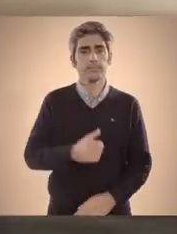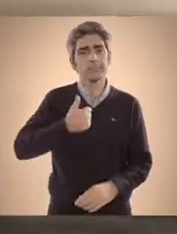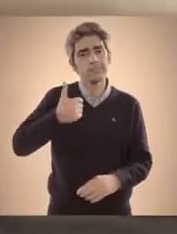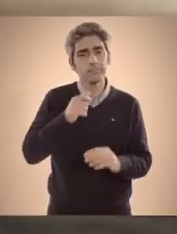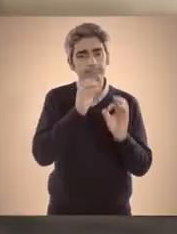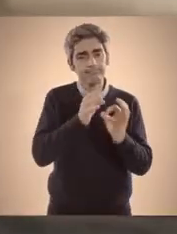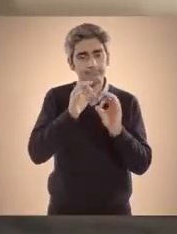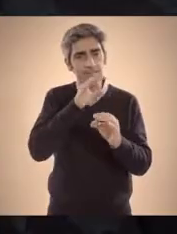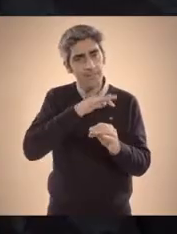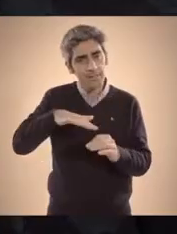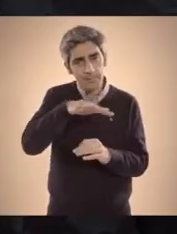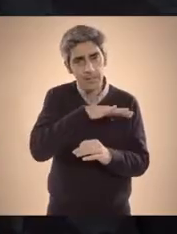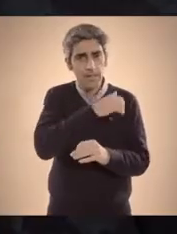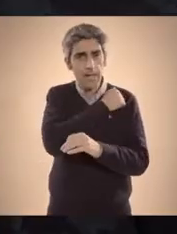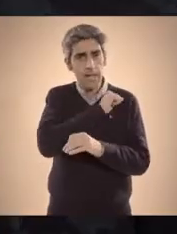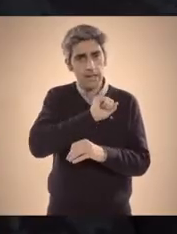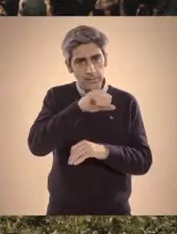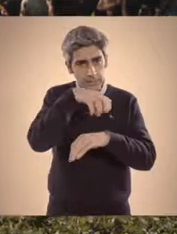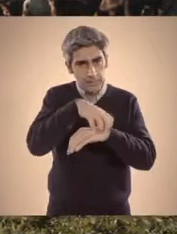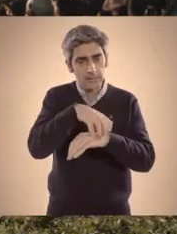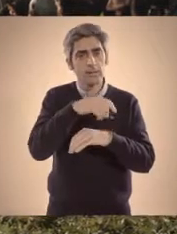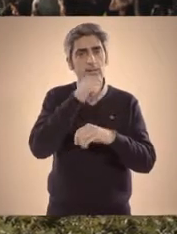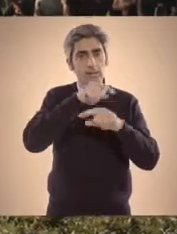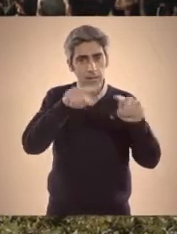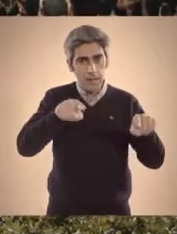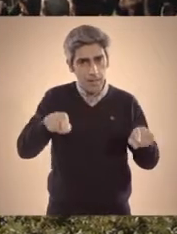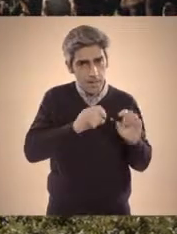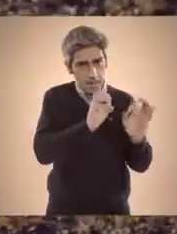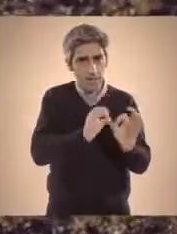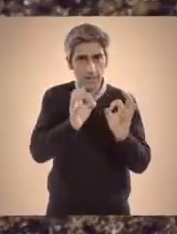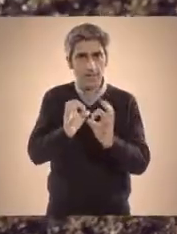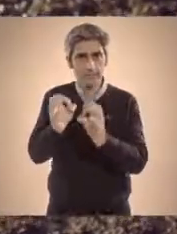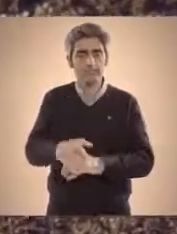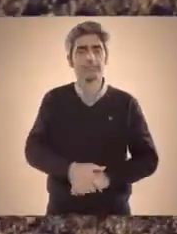Pela sua família, pela sua casa, pela sua terra.